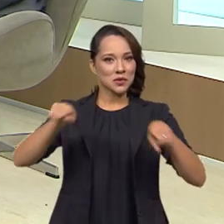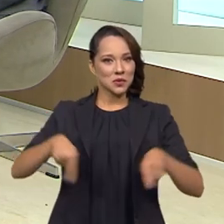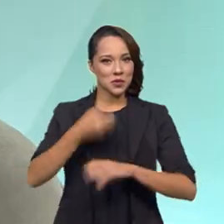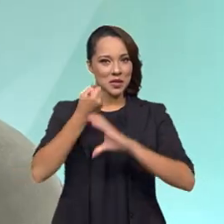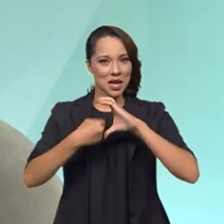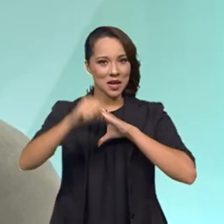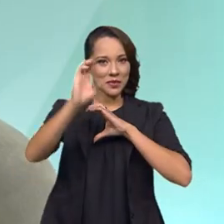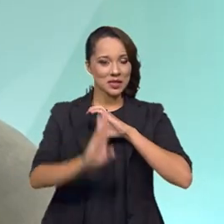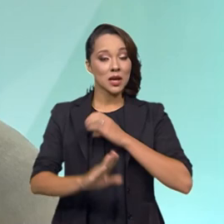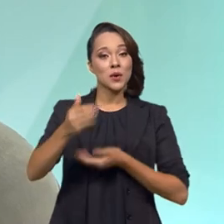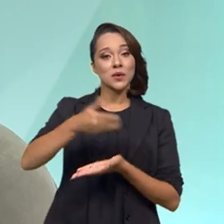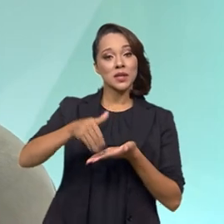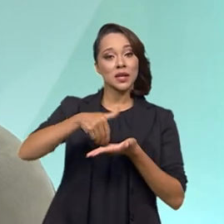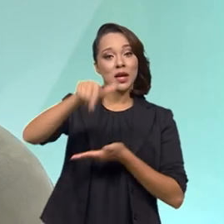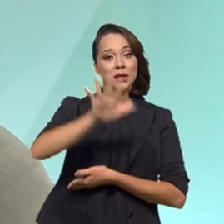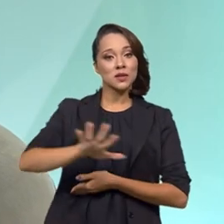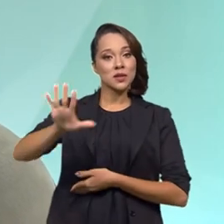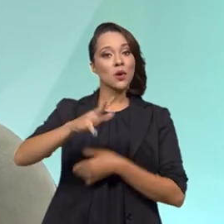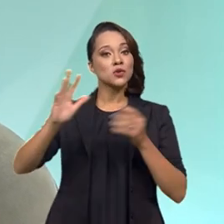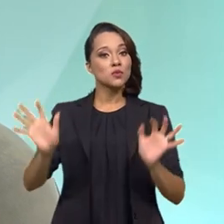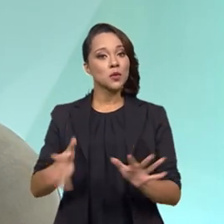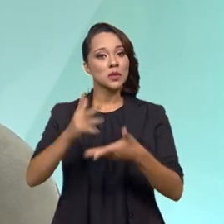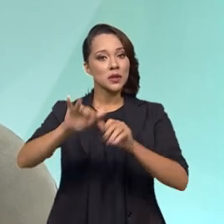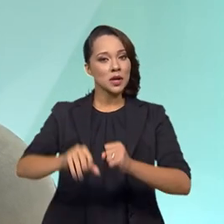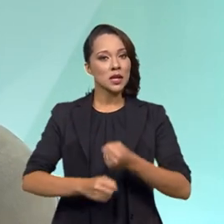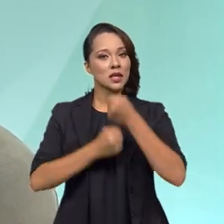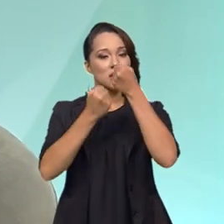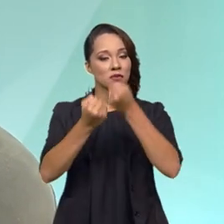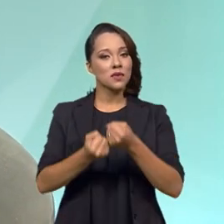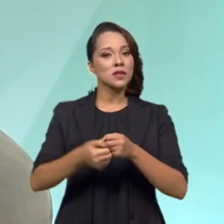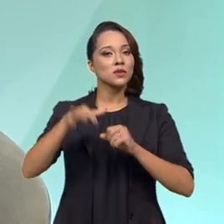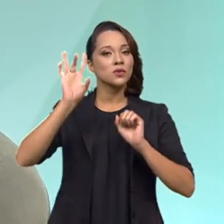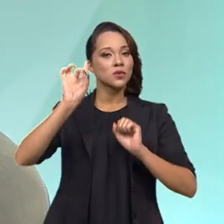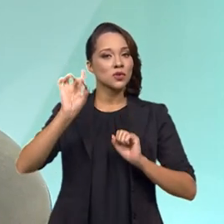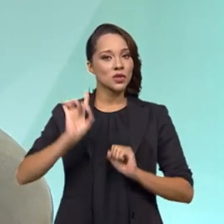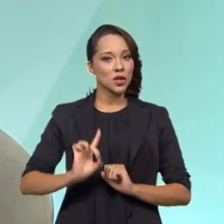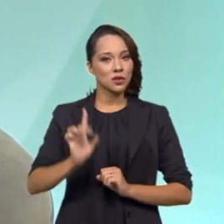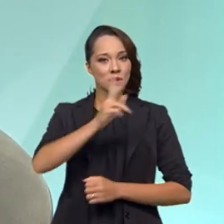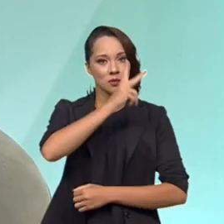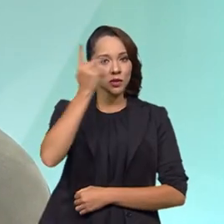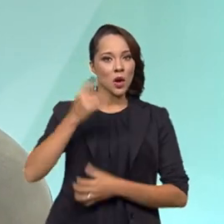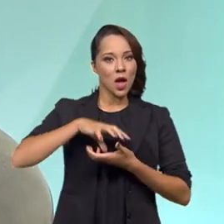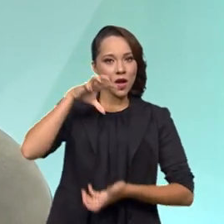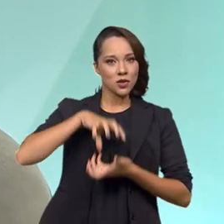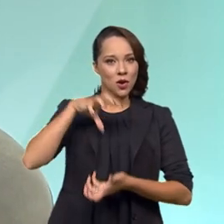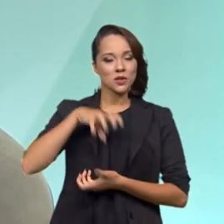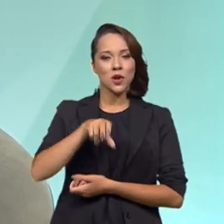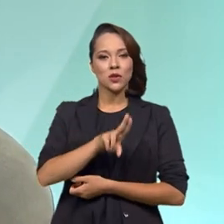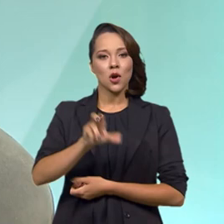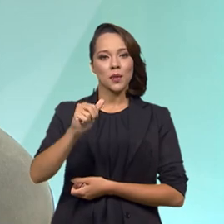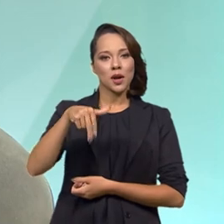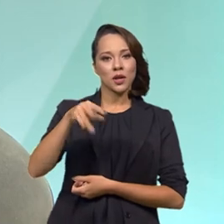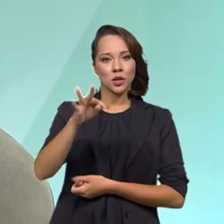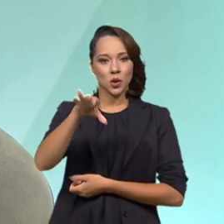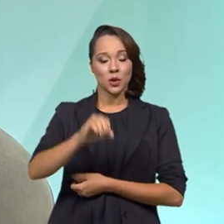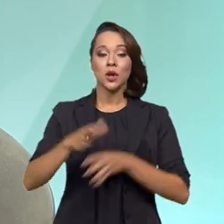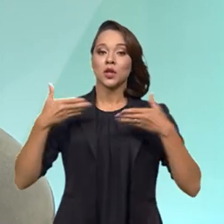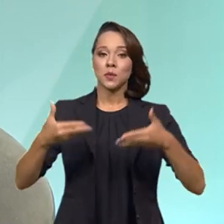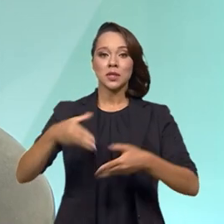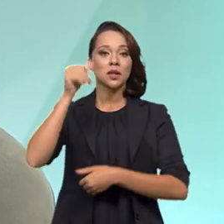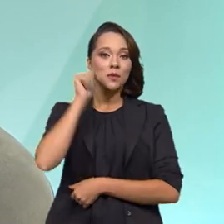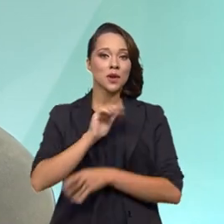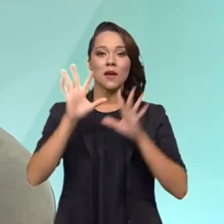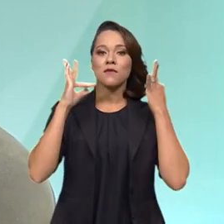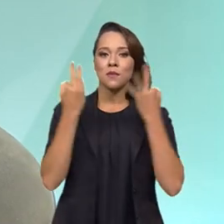EBC o Secretário Nacional de Promoção e Defesa dos Direitos da Pessoa Idosa, Antônio Costa, do Ministério da